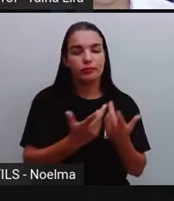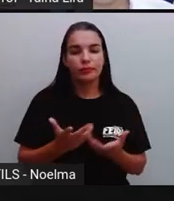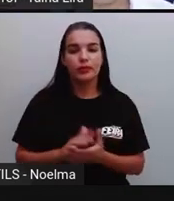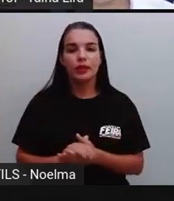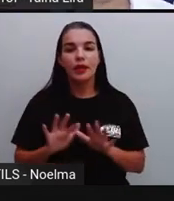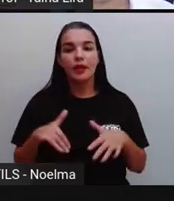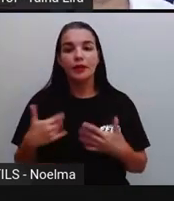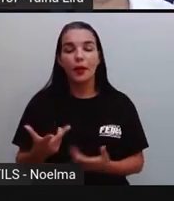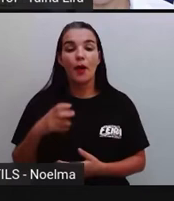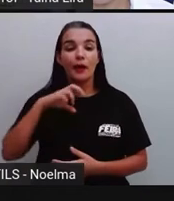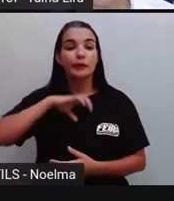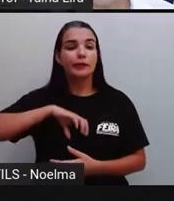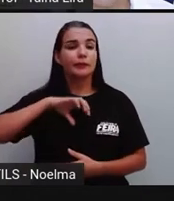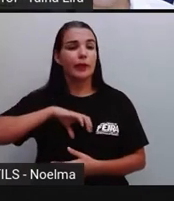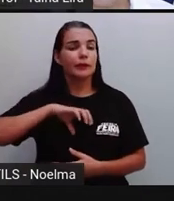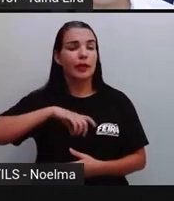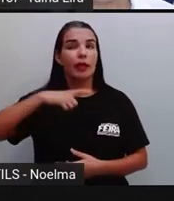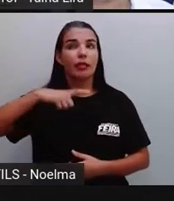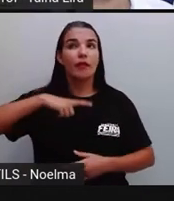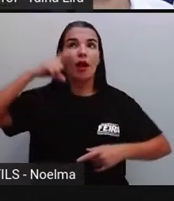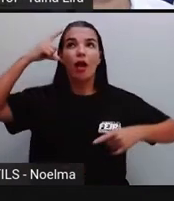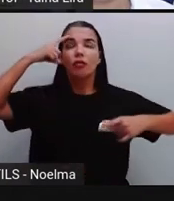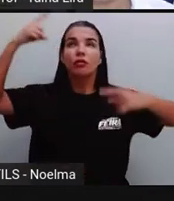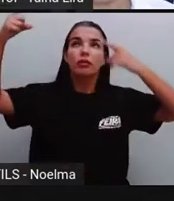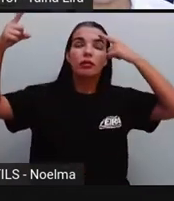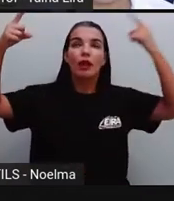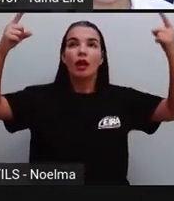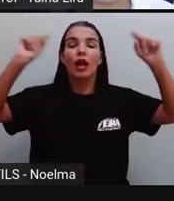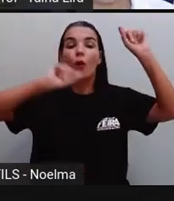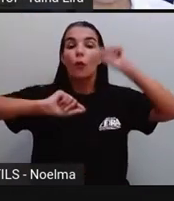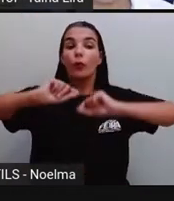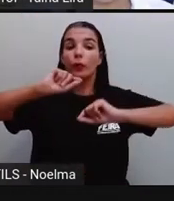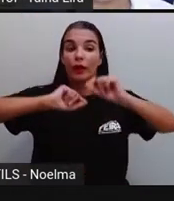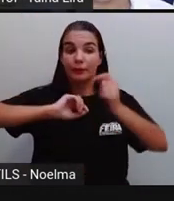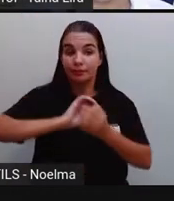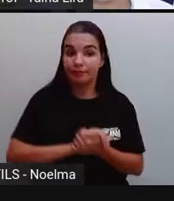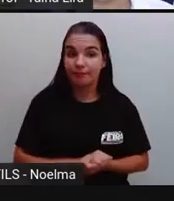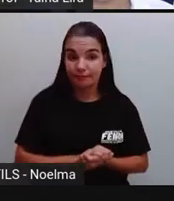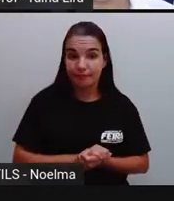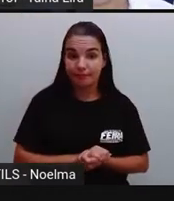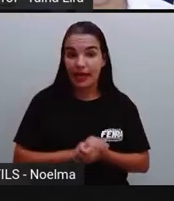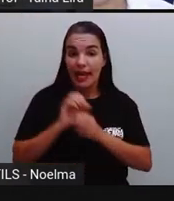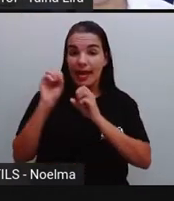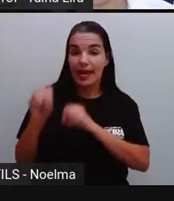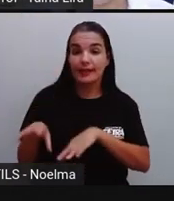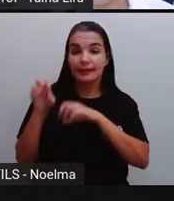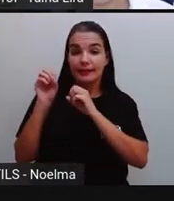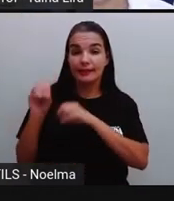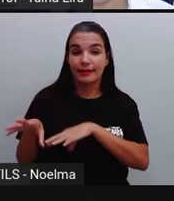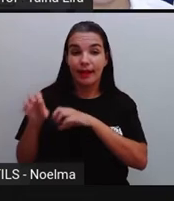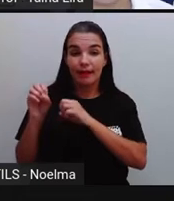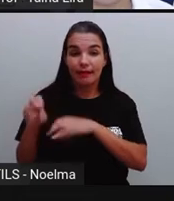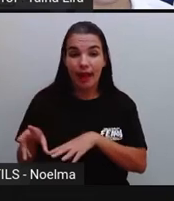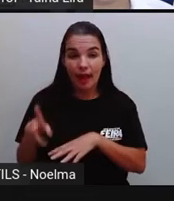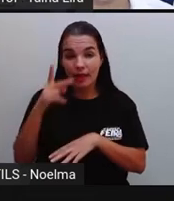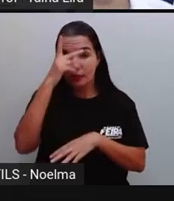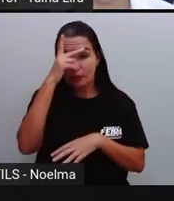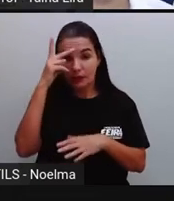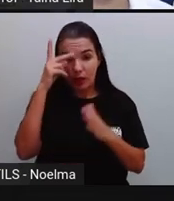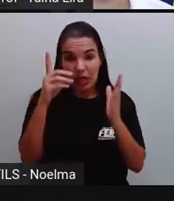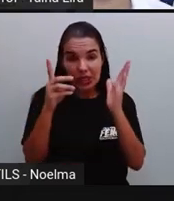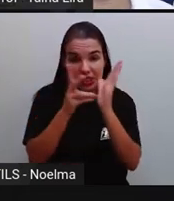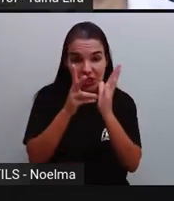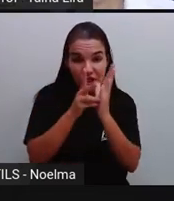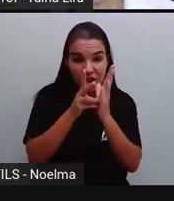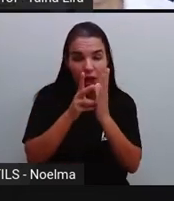portugueses, né, tiveram a ideia aí de ensinar aos indígenas o